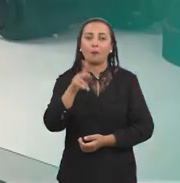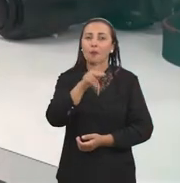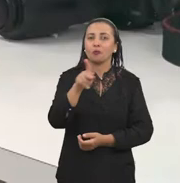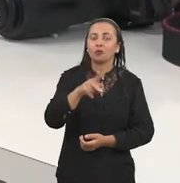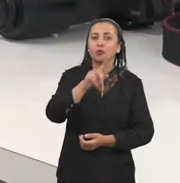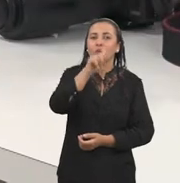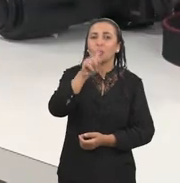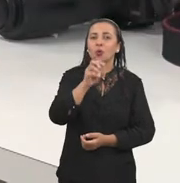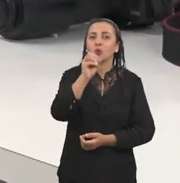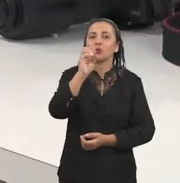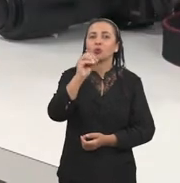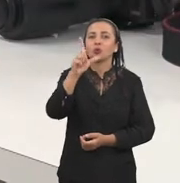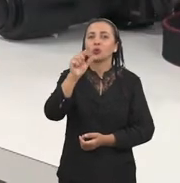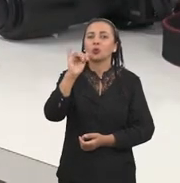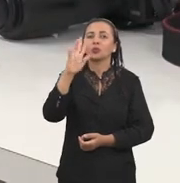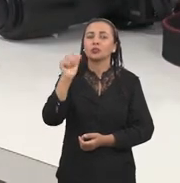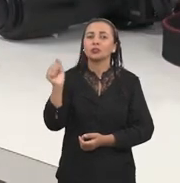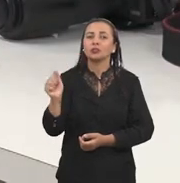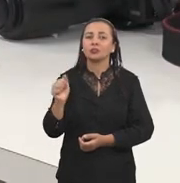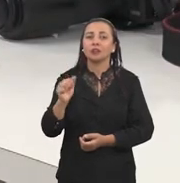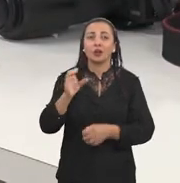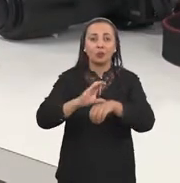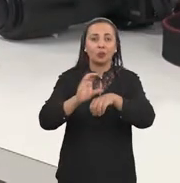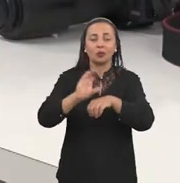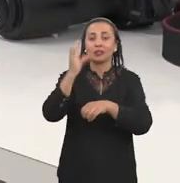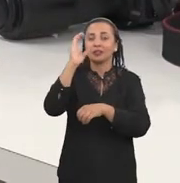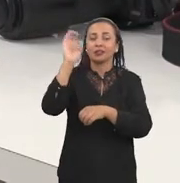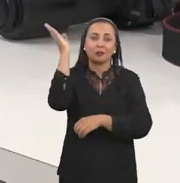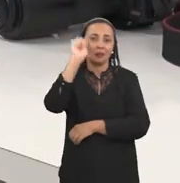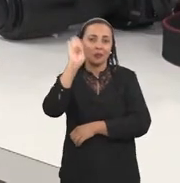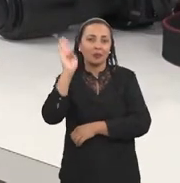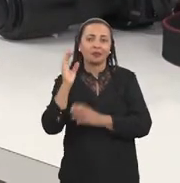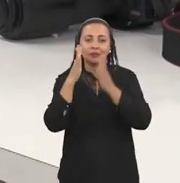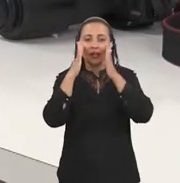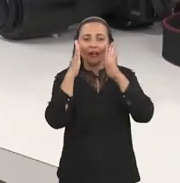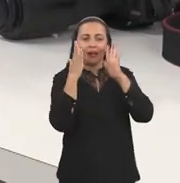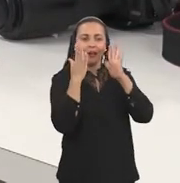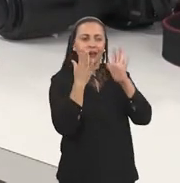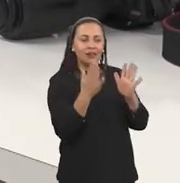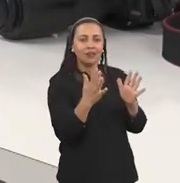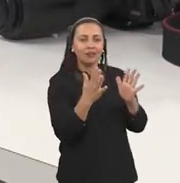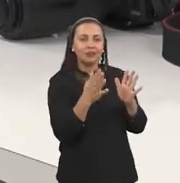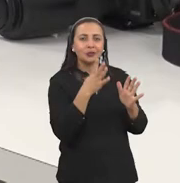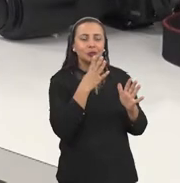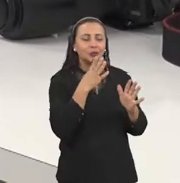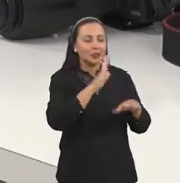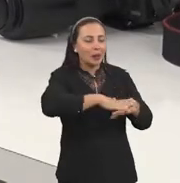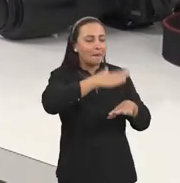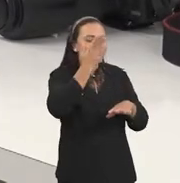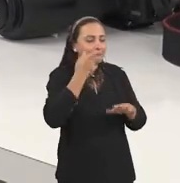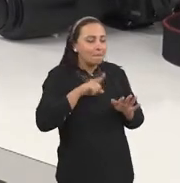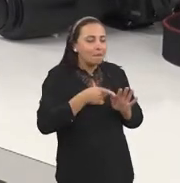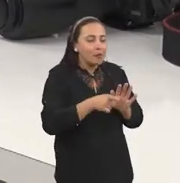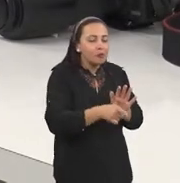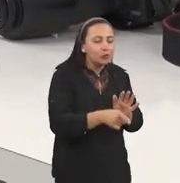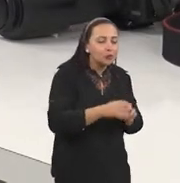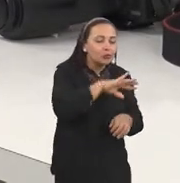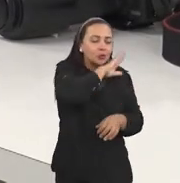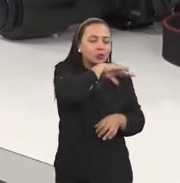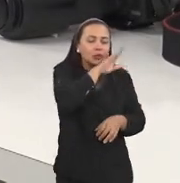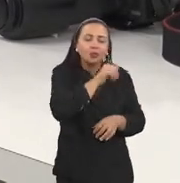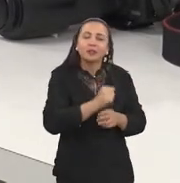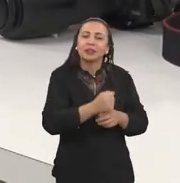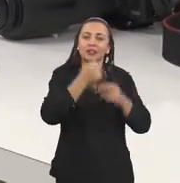Eu sou professor de zoologia do curso de ciências biológicas e fui atraído para isso, de conhecer mais